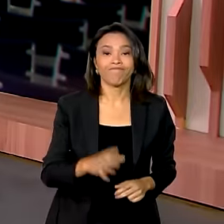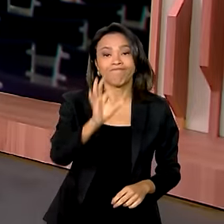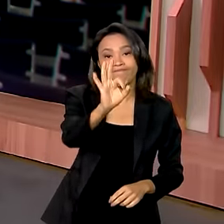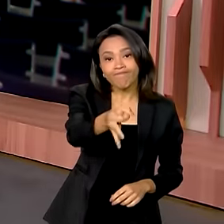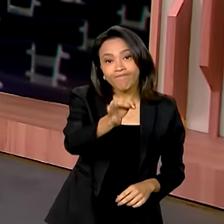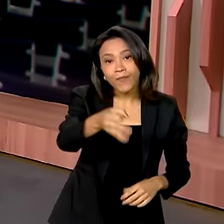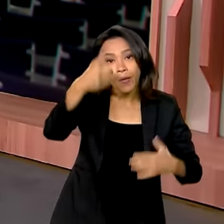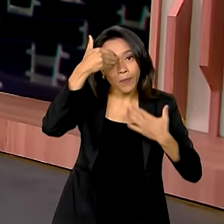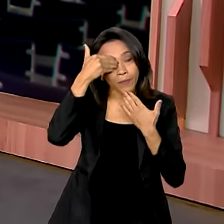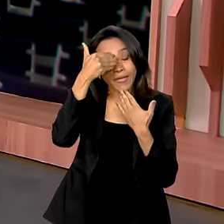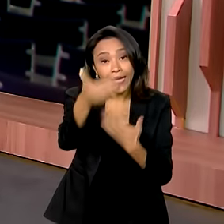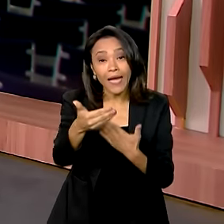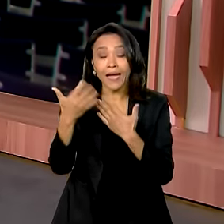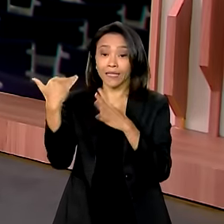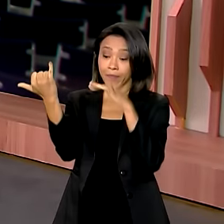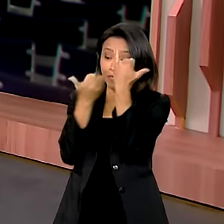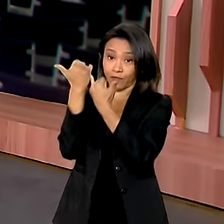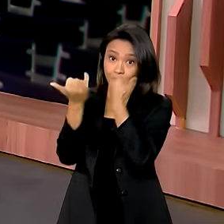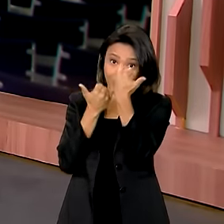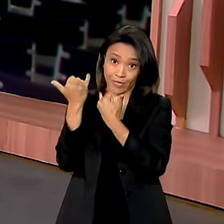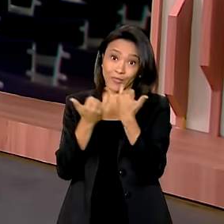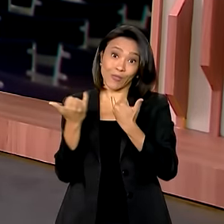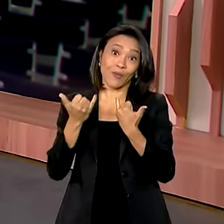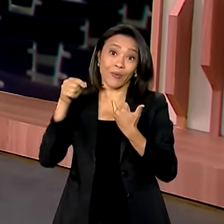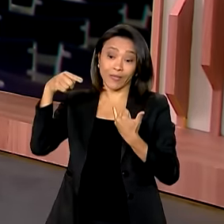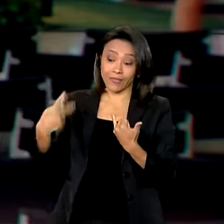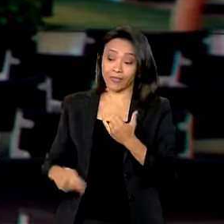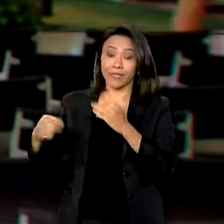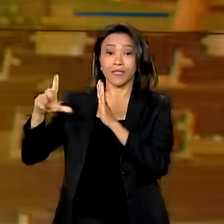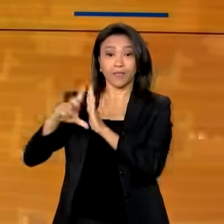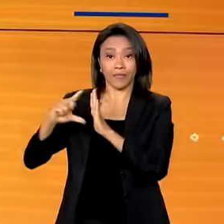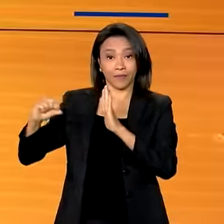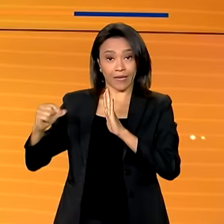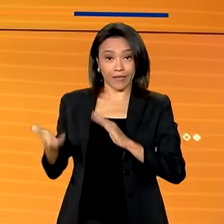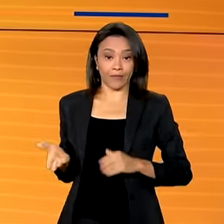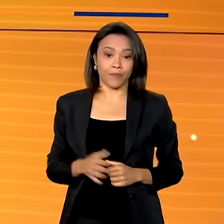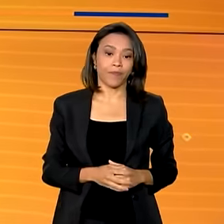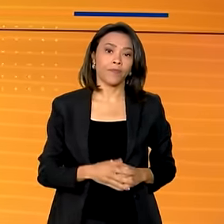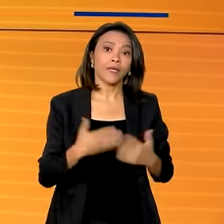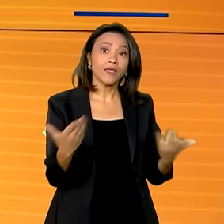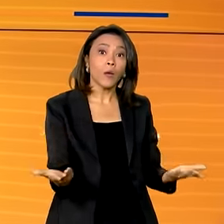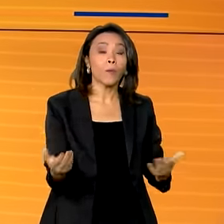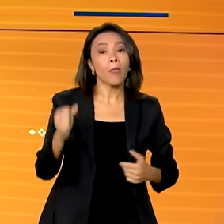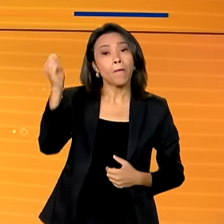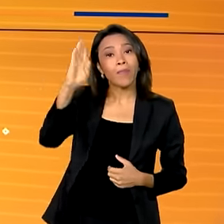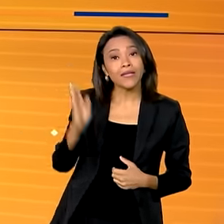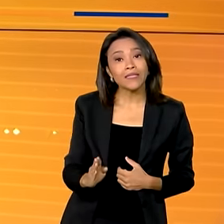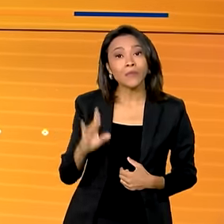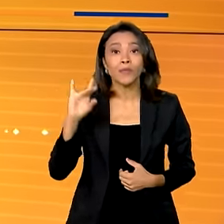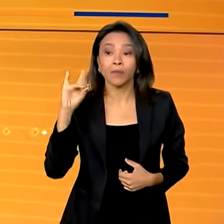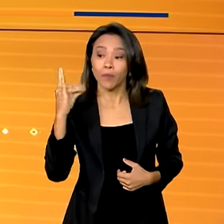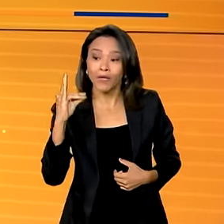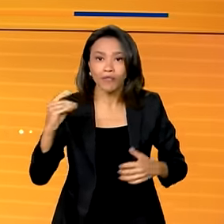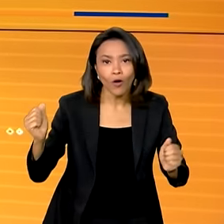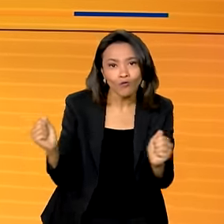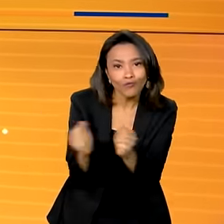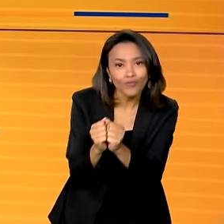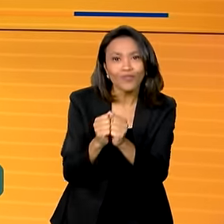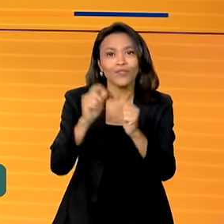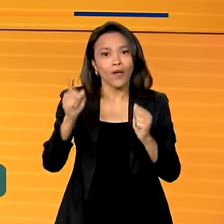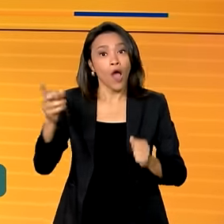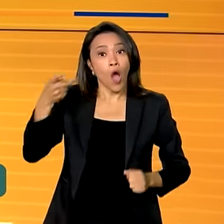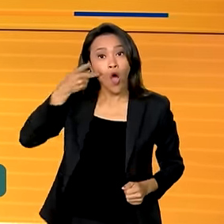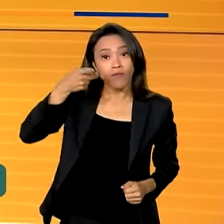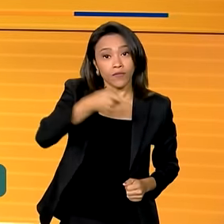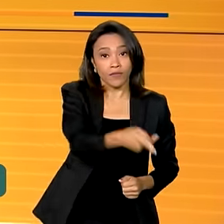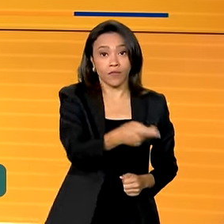certo, Jéssica. Obrigada pelas suas informações direto do Palácio do Planalto. Brasil e Bolívia mais próximos. Em visita oficial ao país,